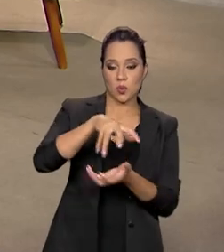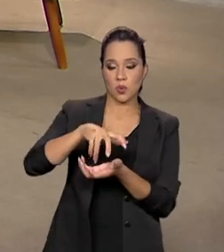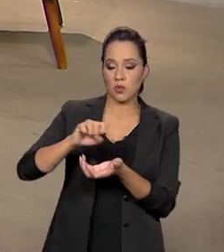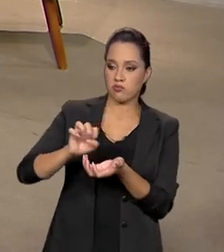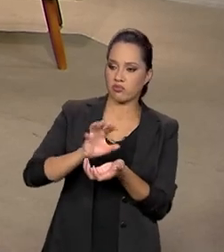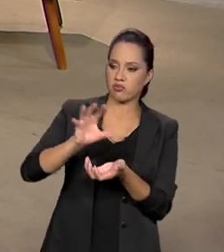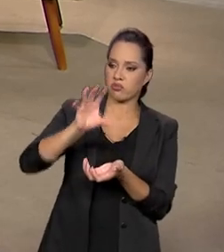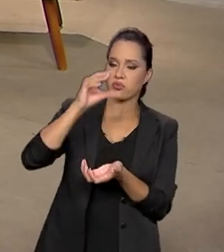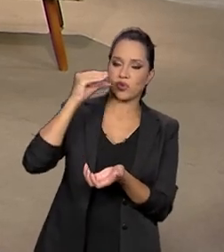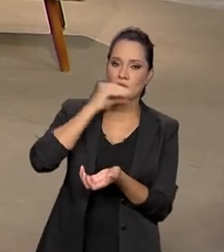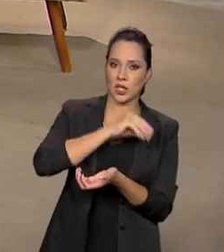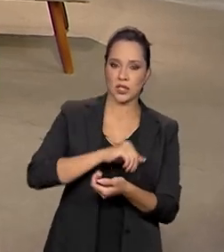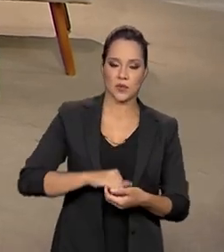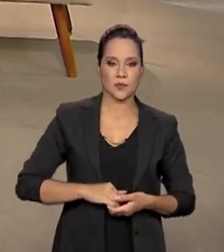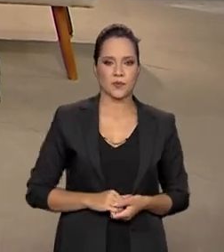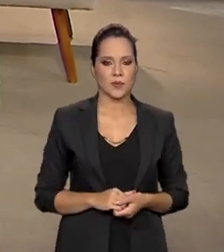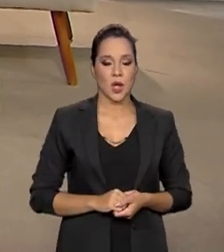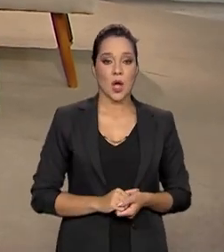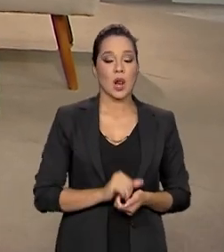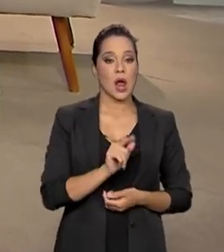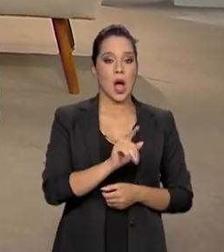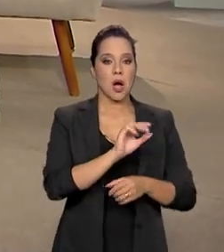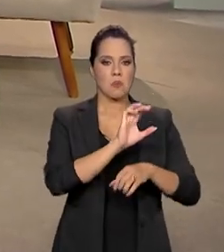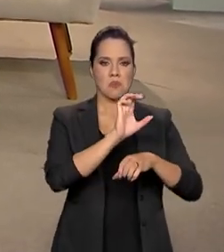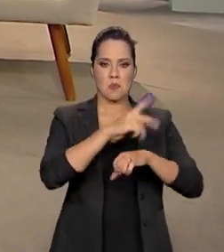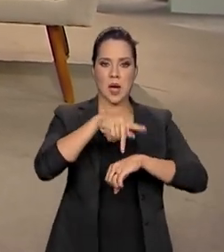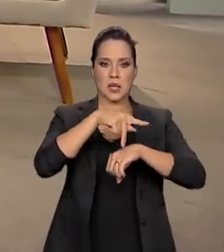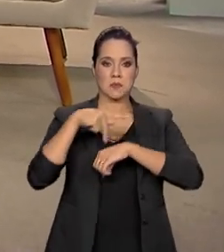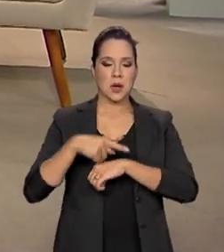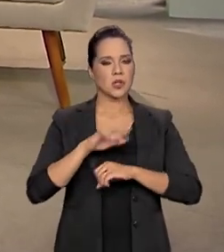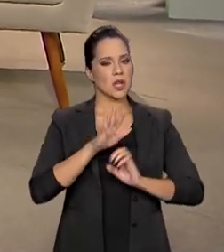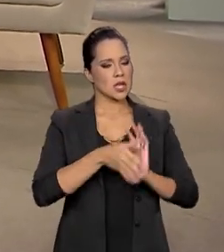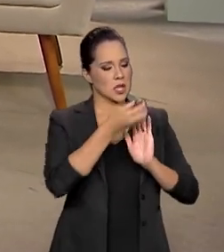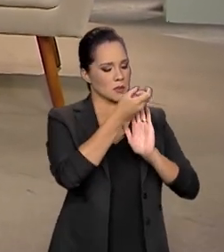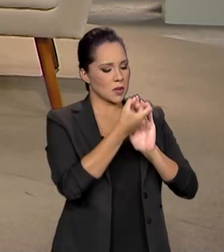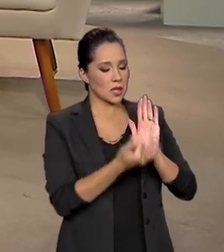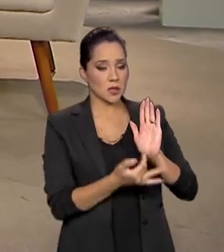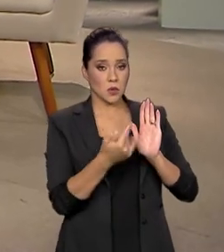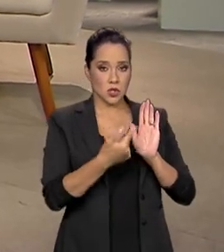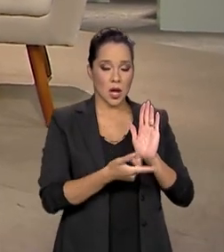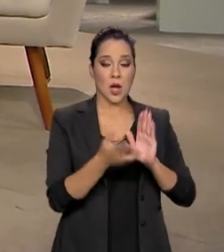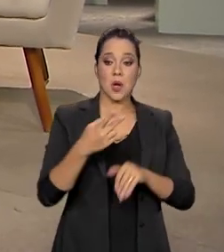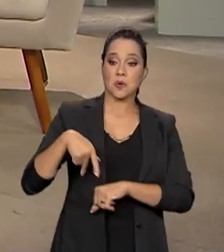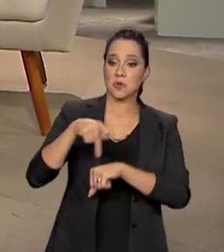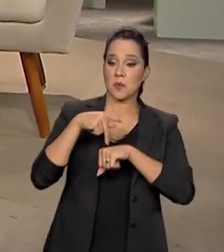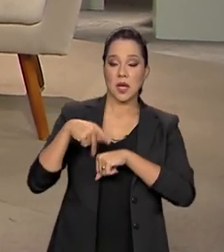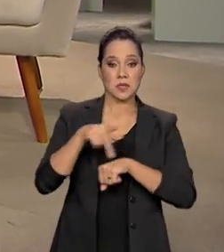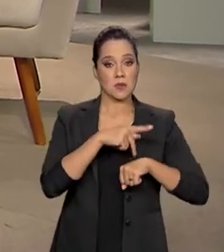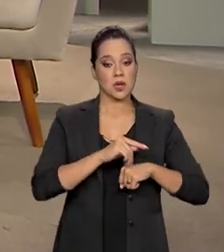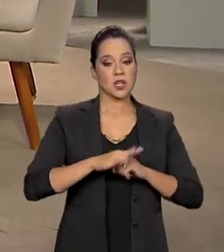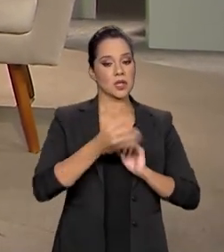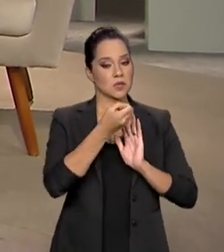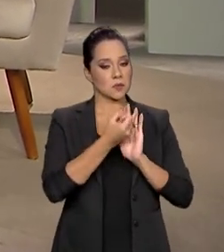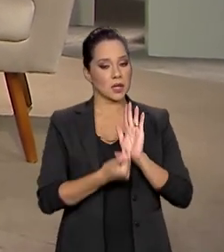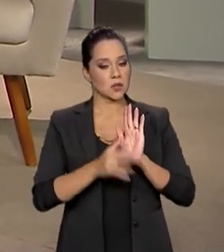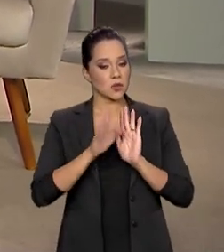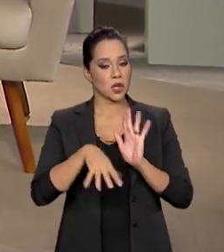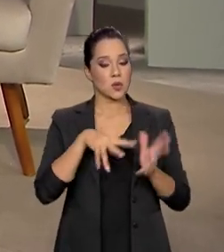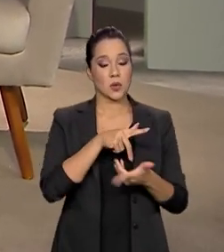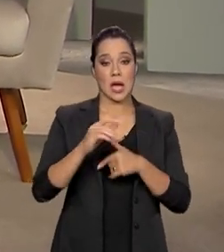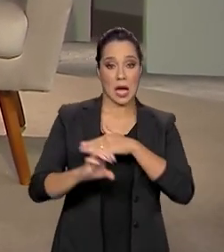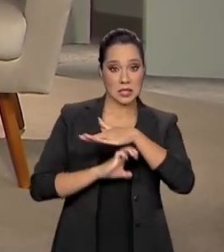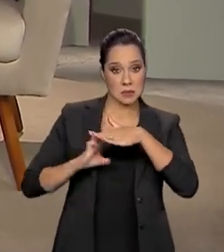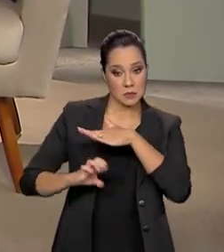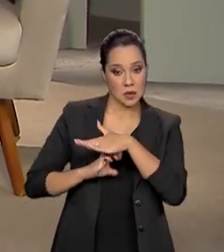Estufa. Os estados já têm os seus inventários, os países já têm os seus inventários globais e agora as